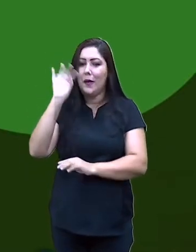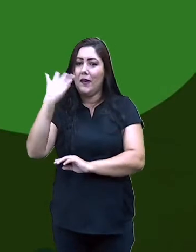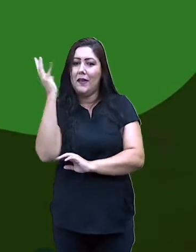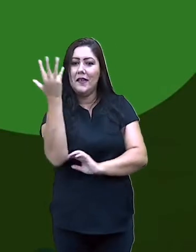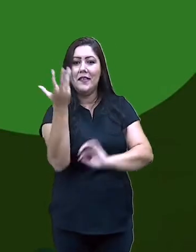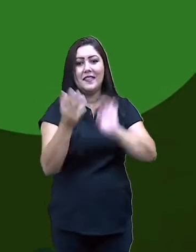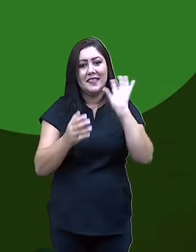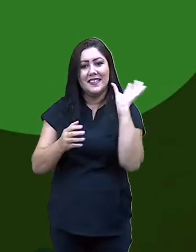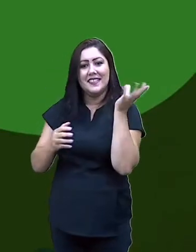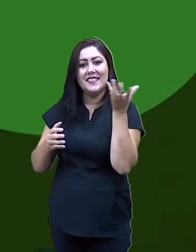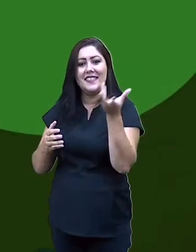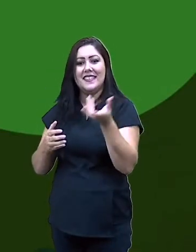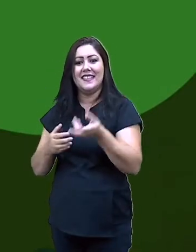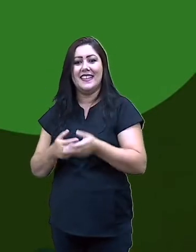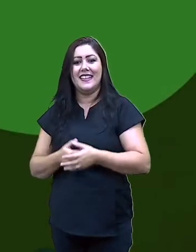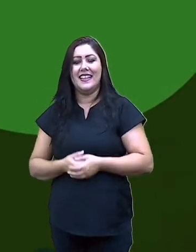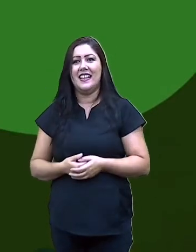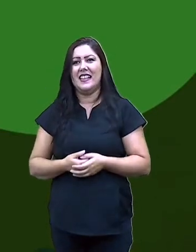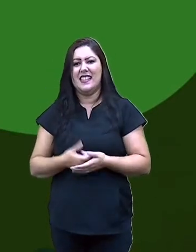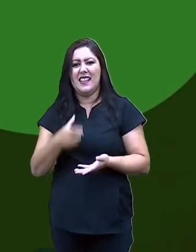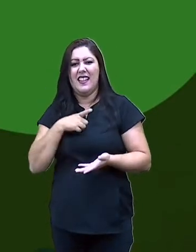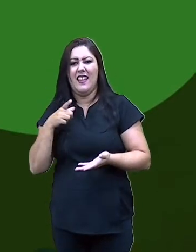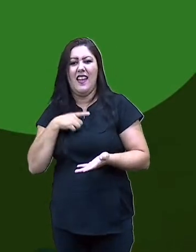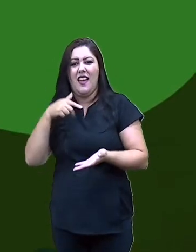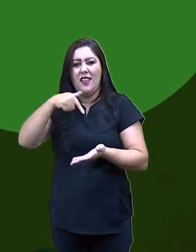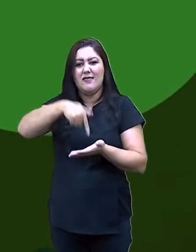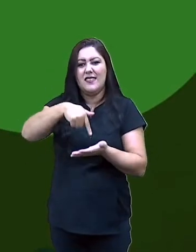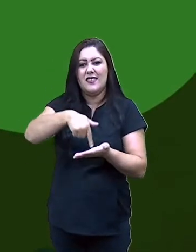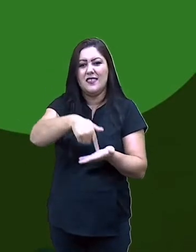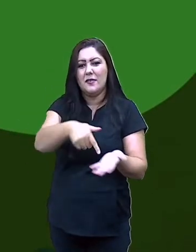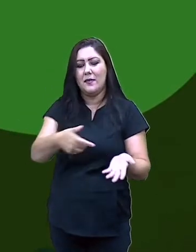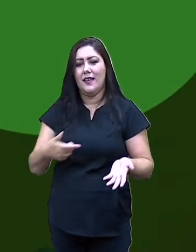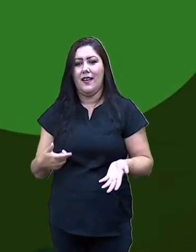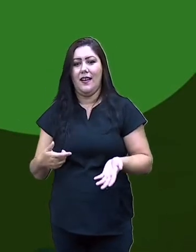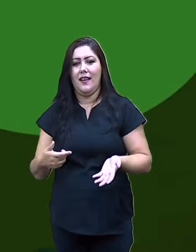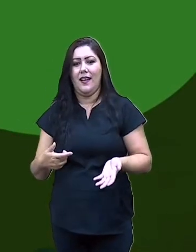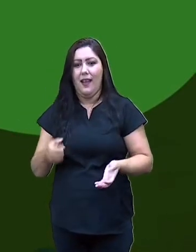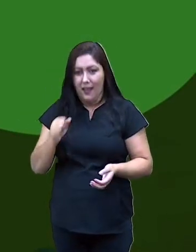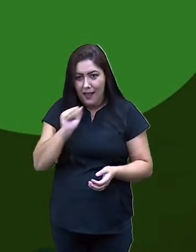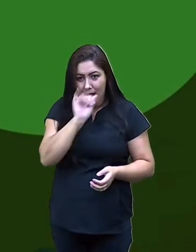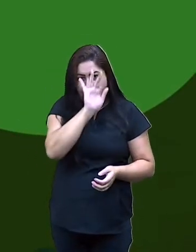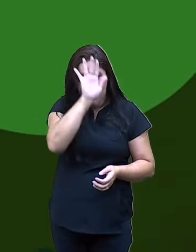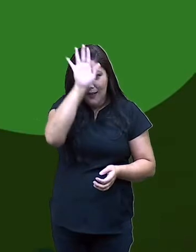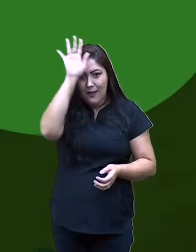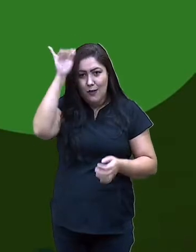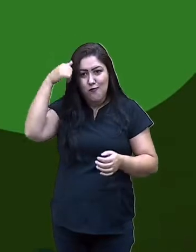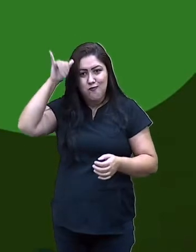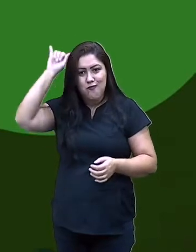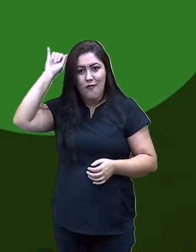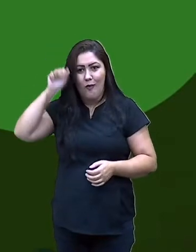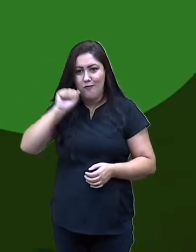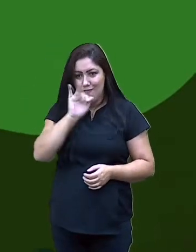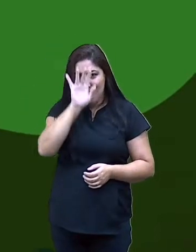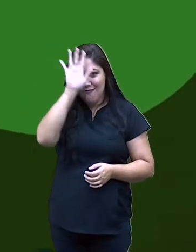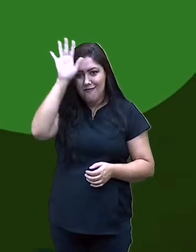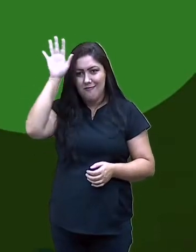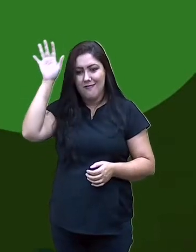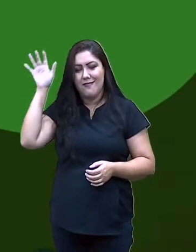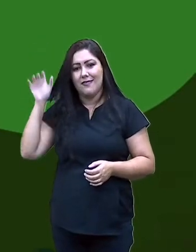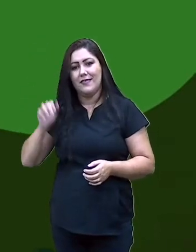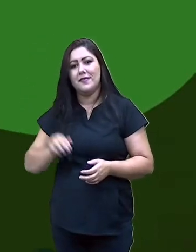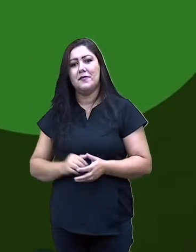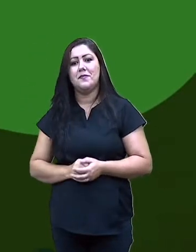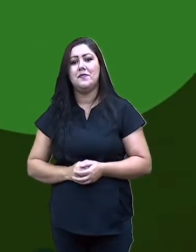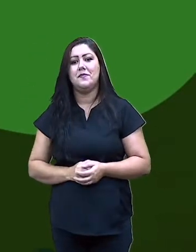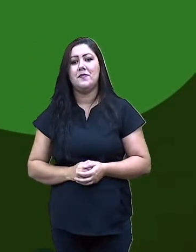aí a lenda do Saci Pererê, temos da Mula Sem Cabeça e hoje nós vamos conhecer a lenda